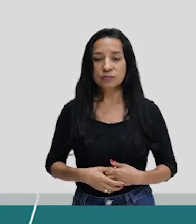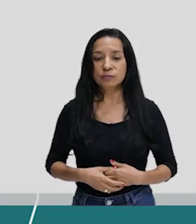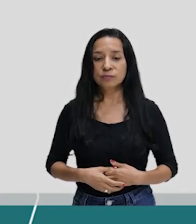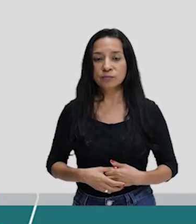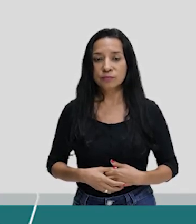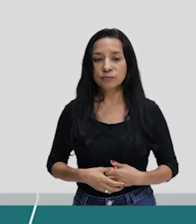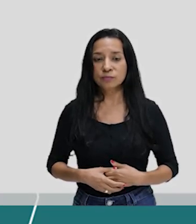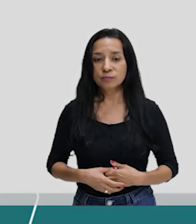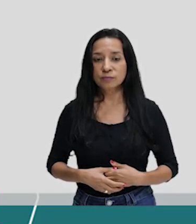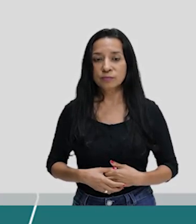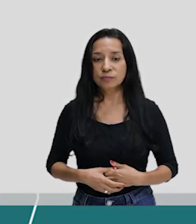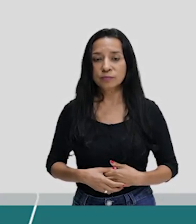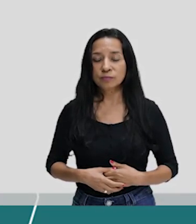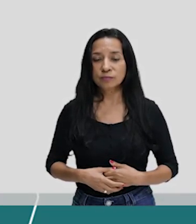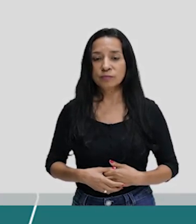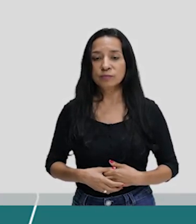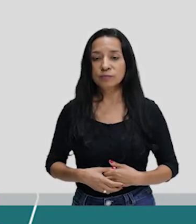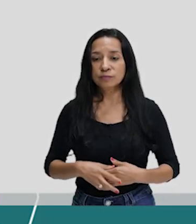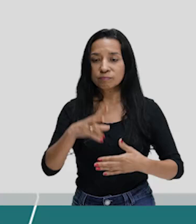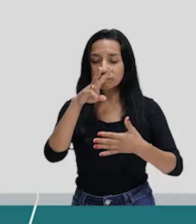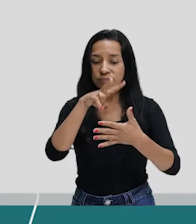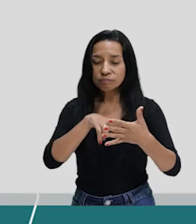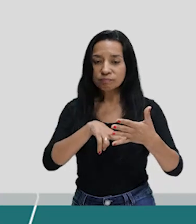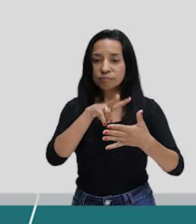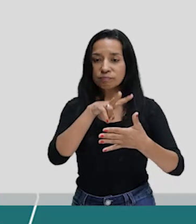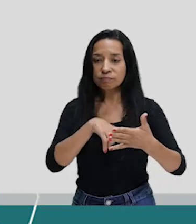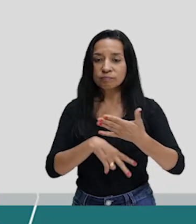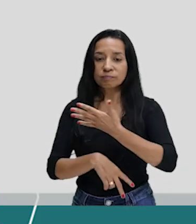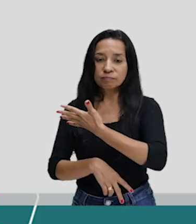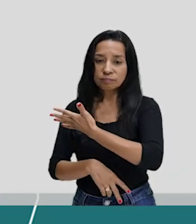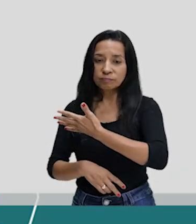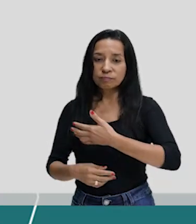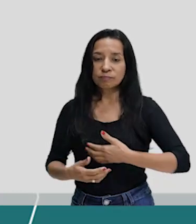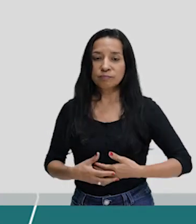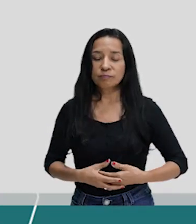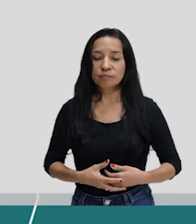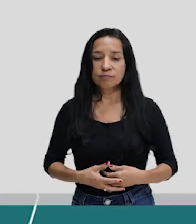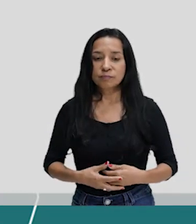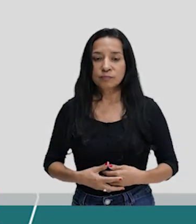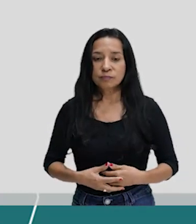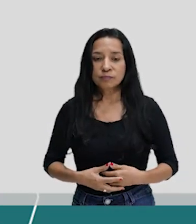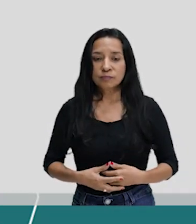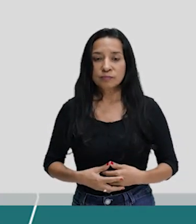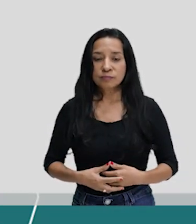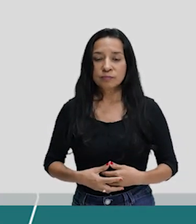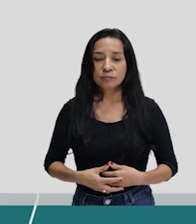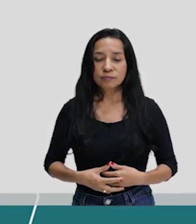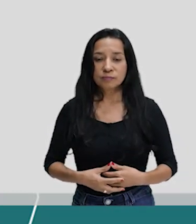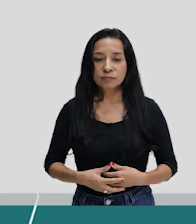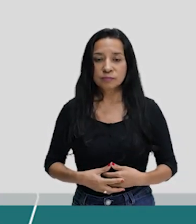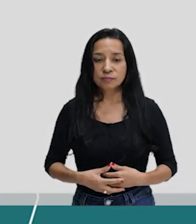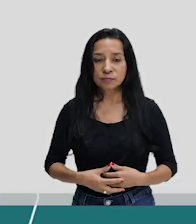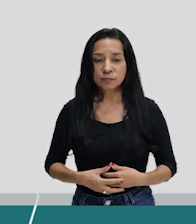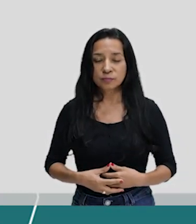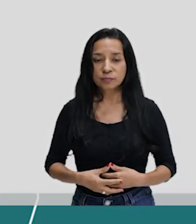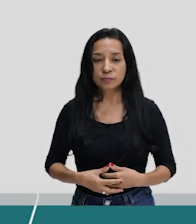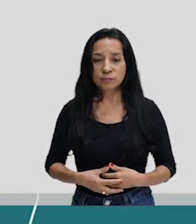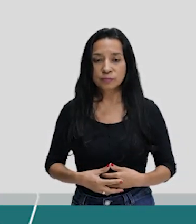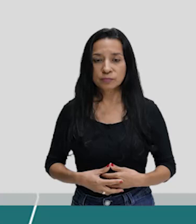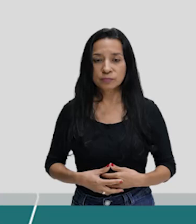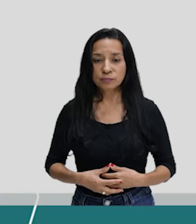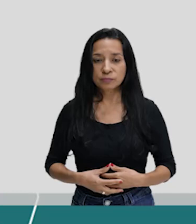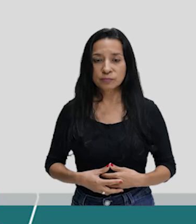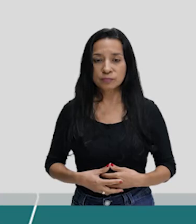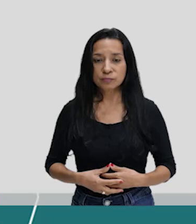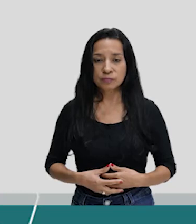inferno. Enquanto a lata chacal olhar. E a ilusão for a sensação de ser mais poderoso.